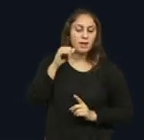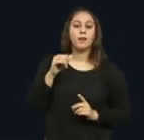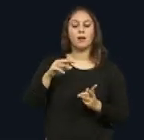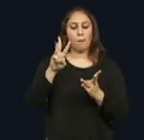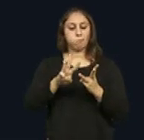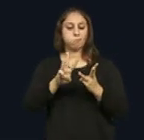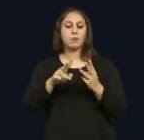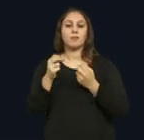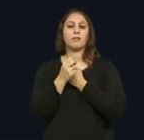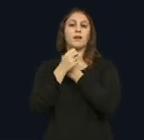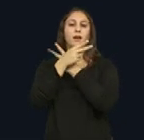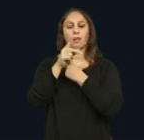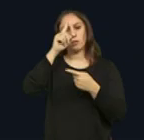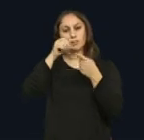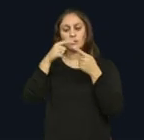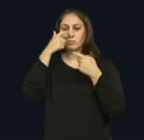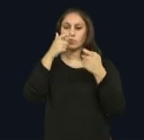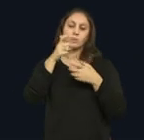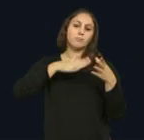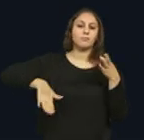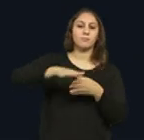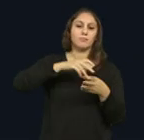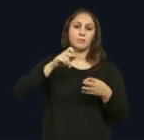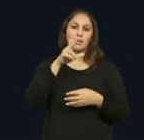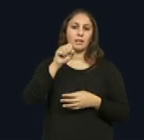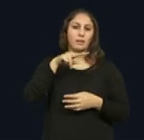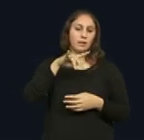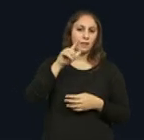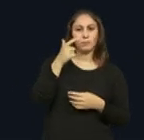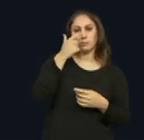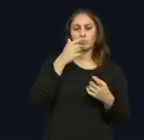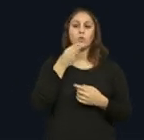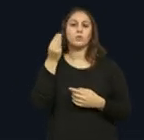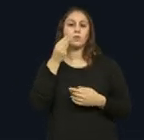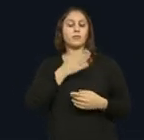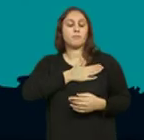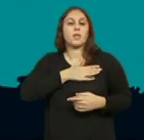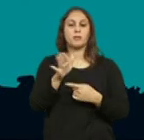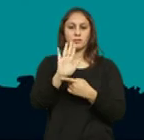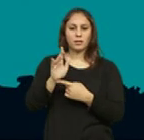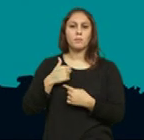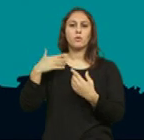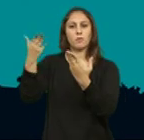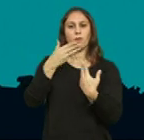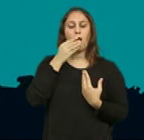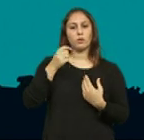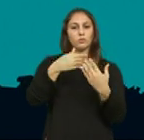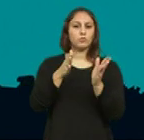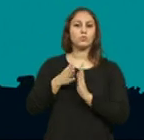temos a gala e nós queremos englobar todas as pessoas da região de Arganil, mais os mais jovens, pelo gosto, pelo cinema. Convido a todos os alunos